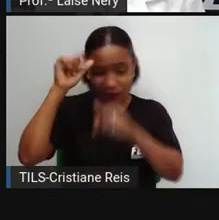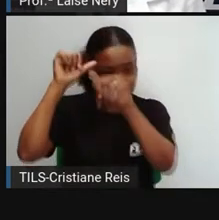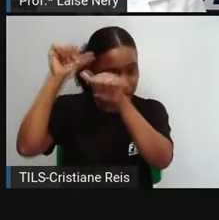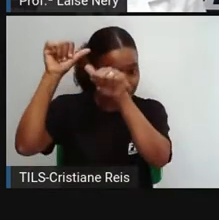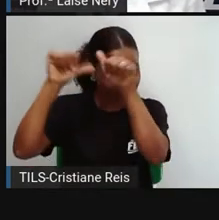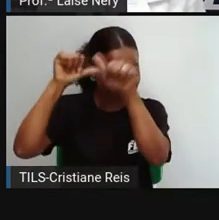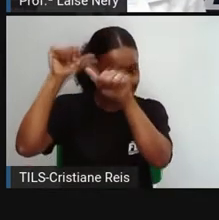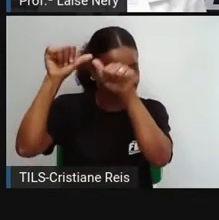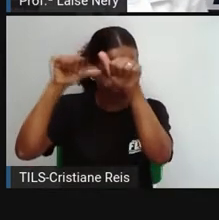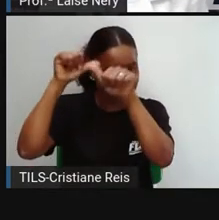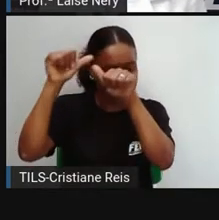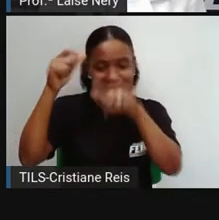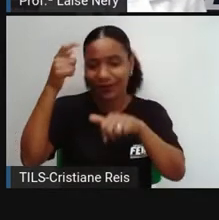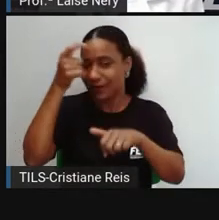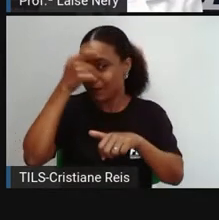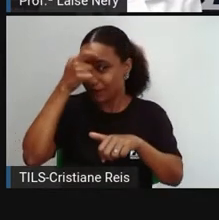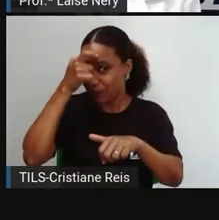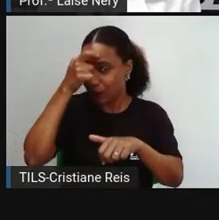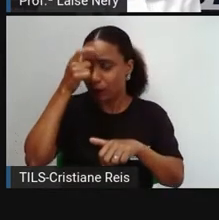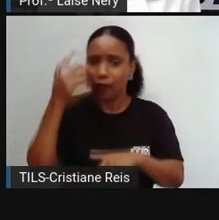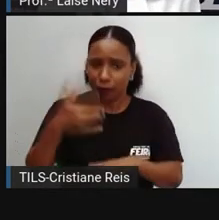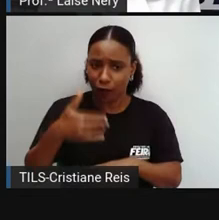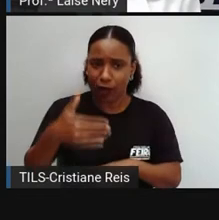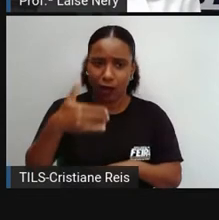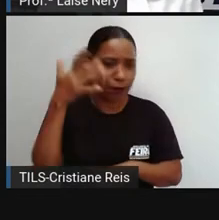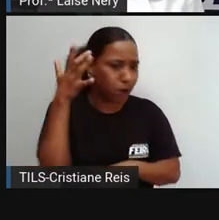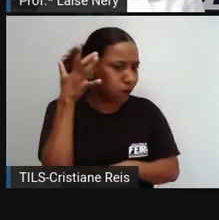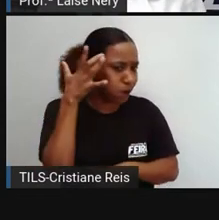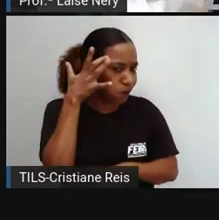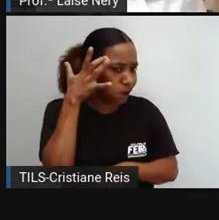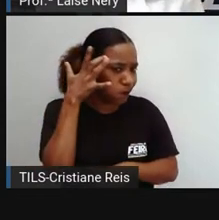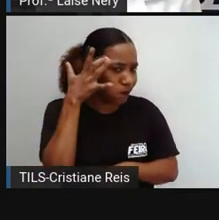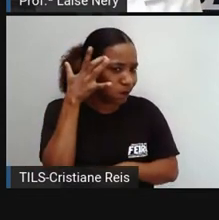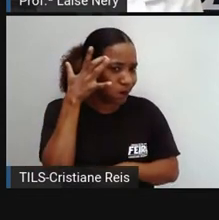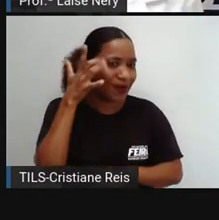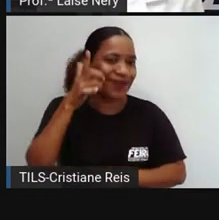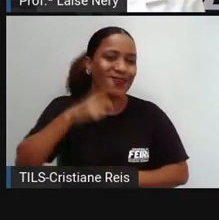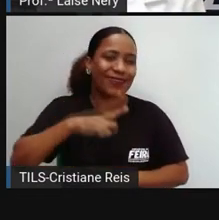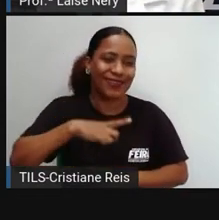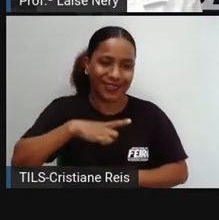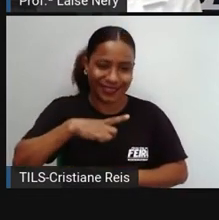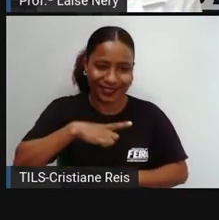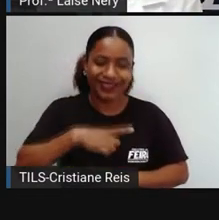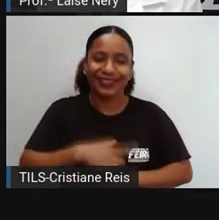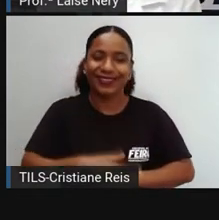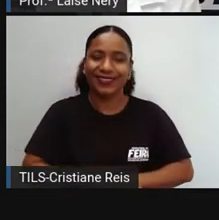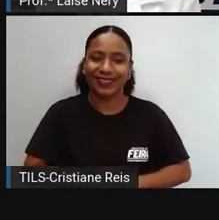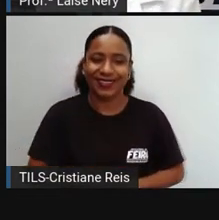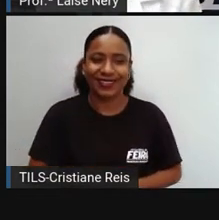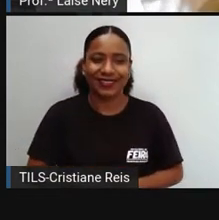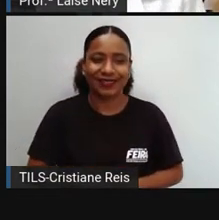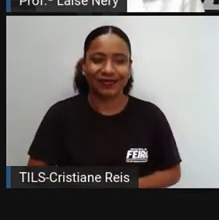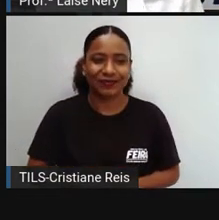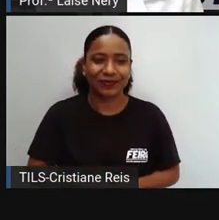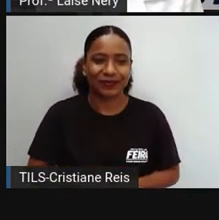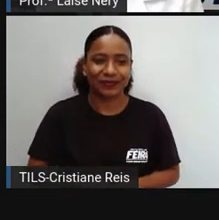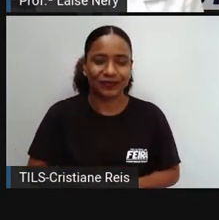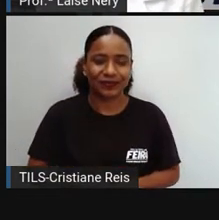desenvolvimento mental da pessoa também. E aí, ocorrem essas transformações